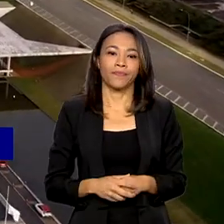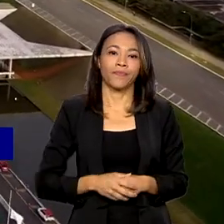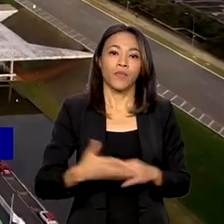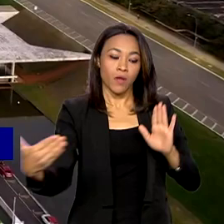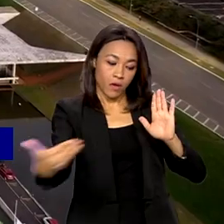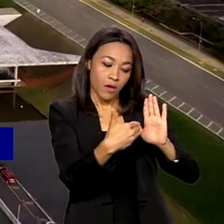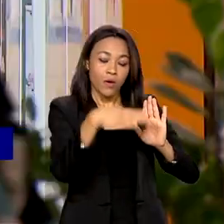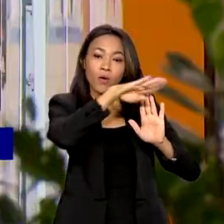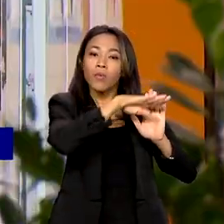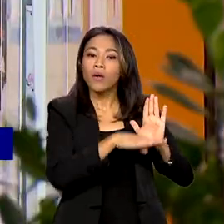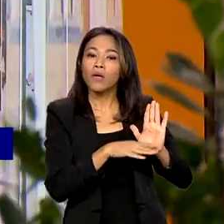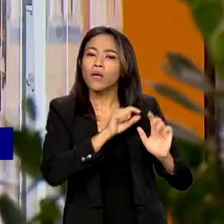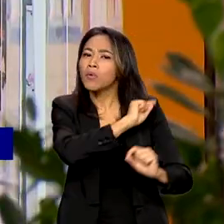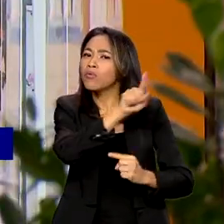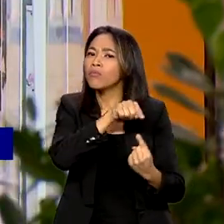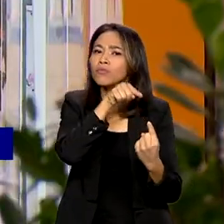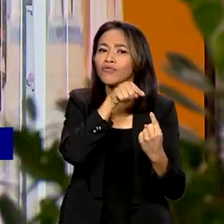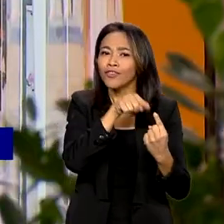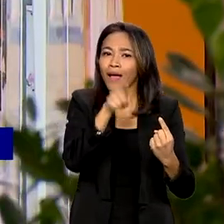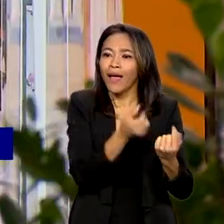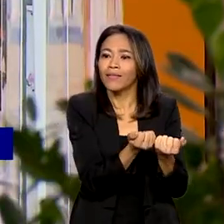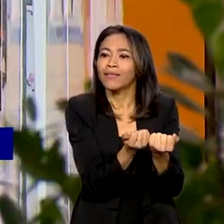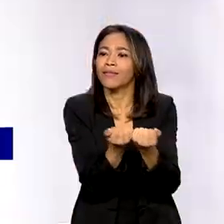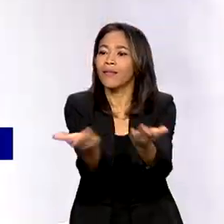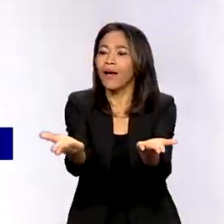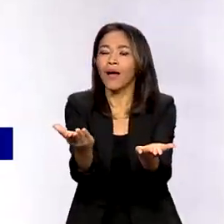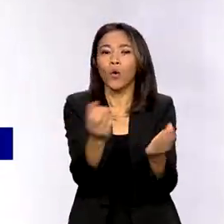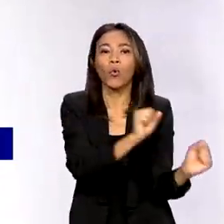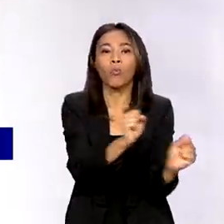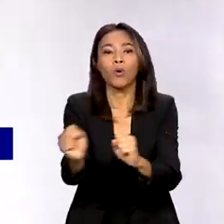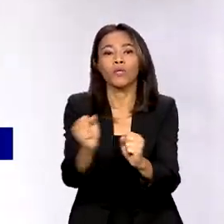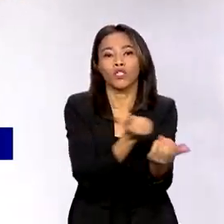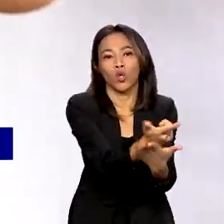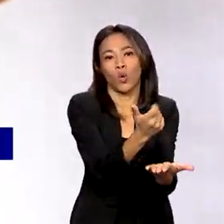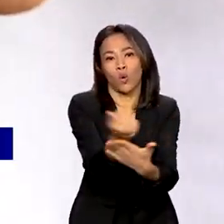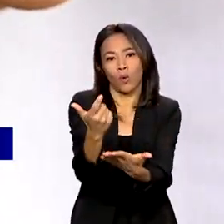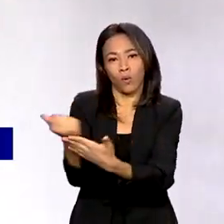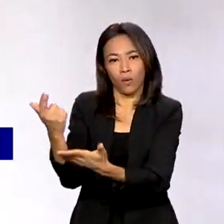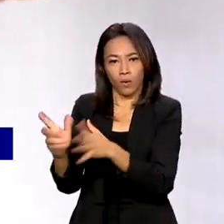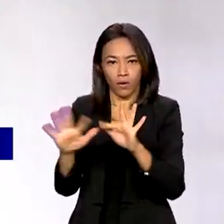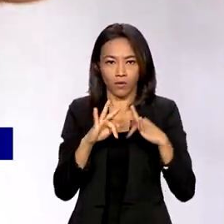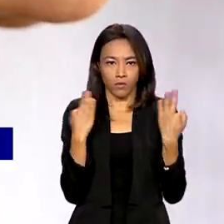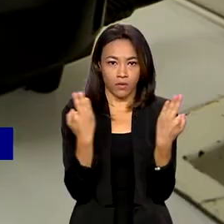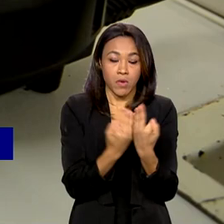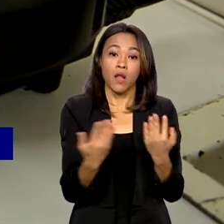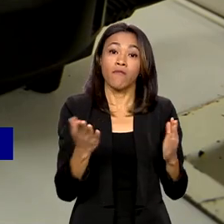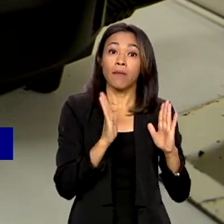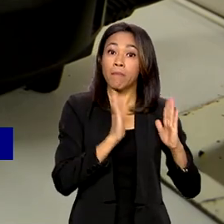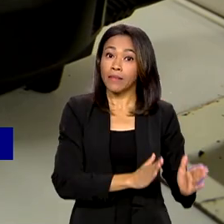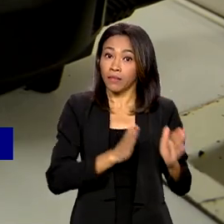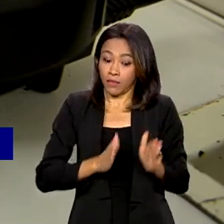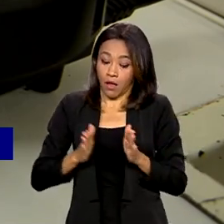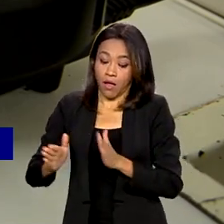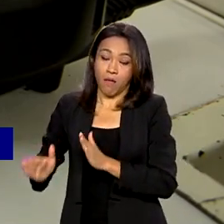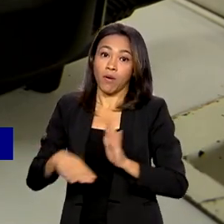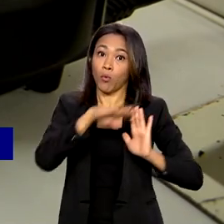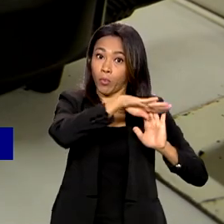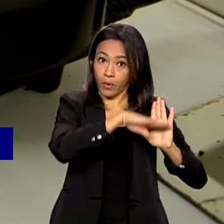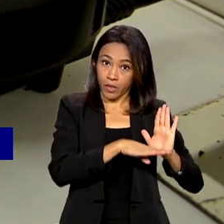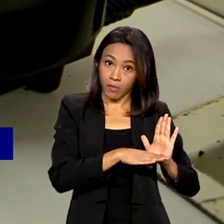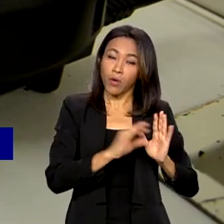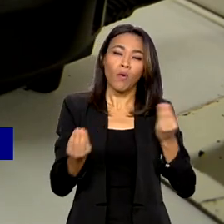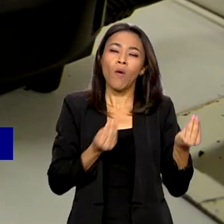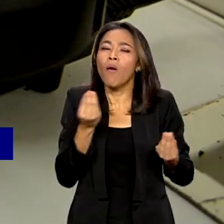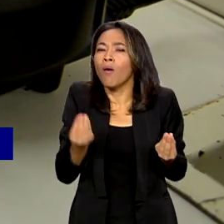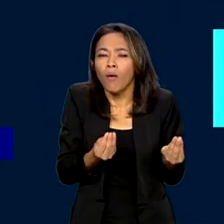Desenrola Brasil é recuperar o poder de consumo das famílias. O programa será feito em etapas e vai funcionar da